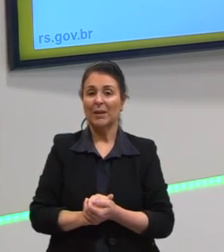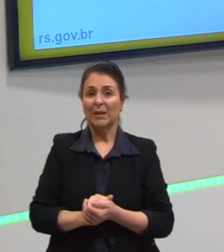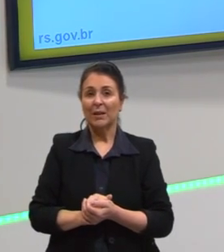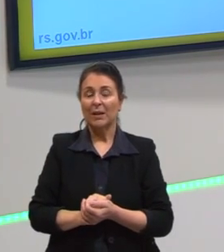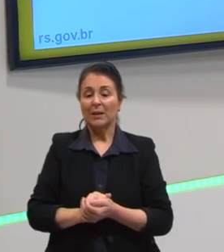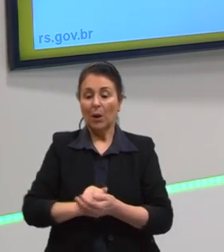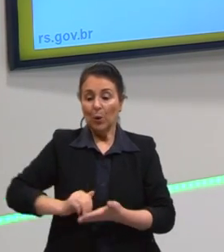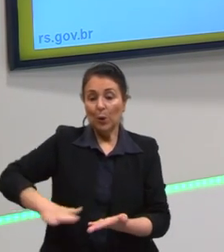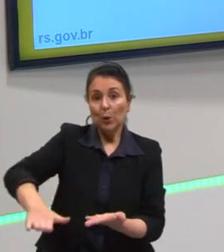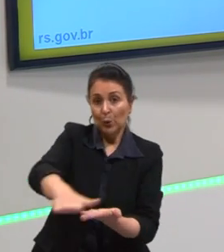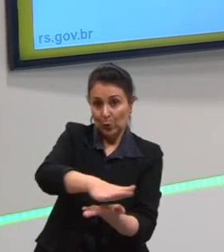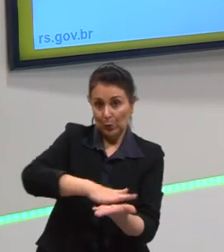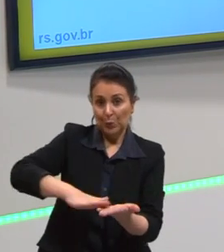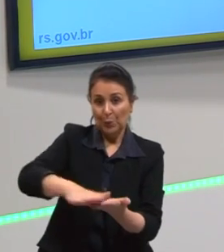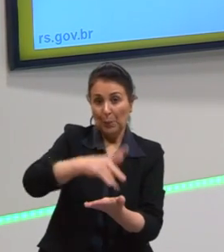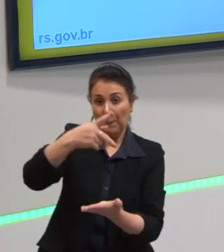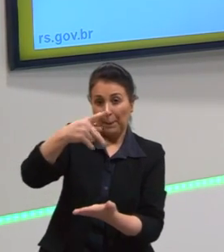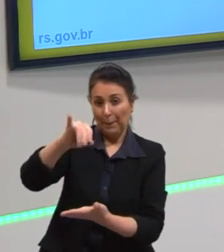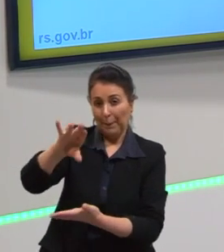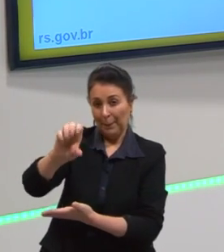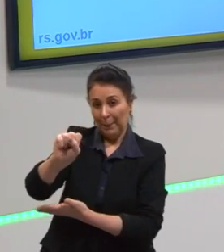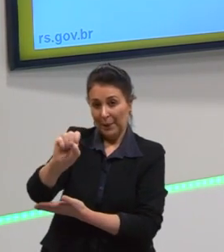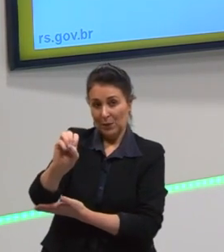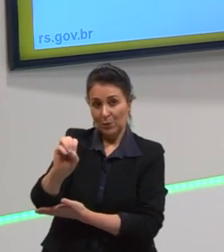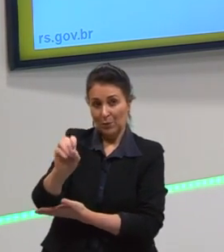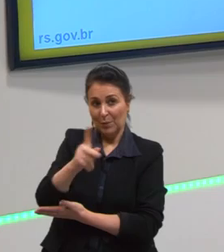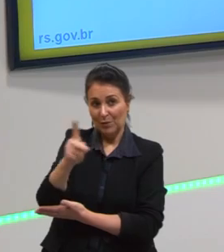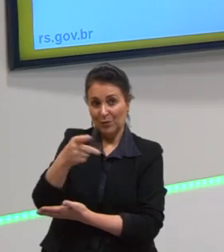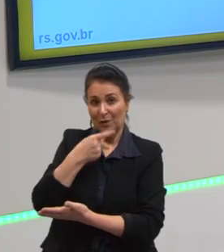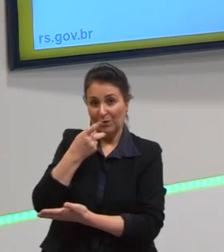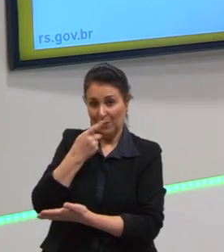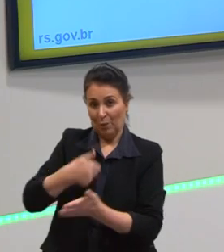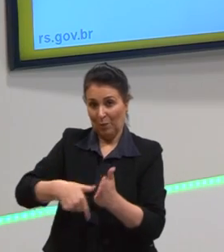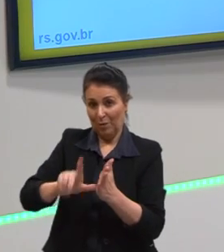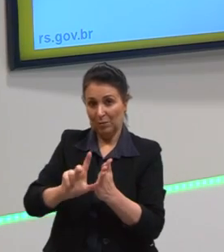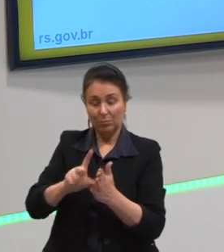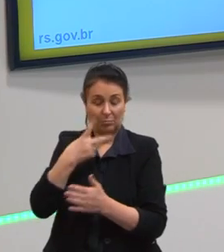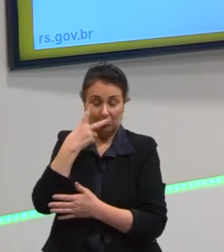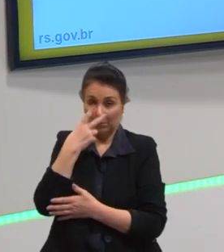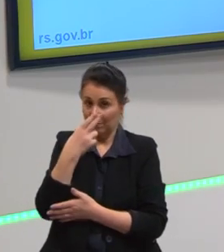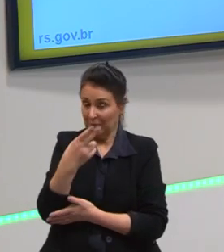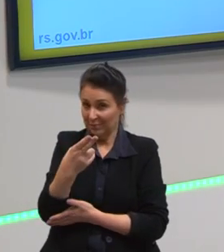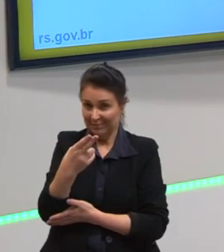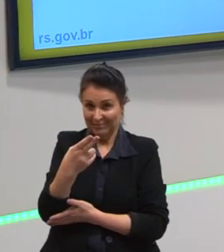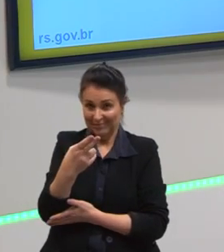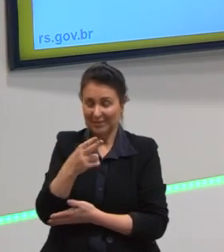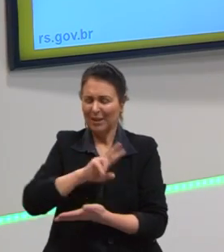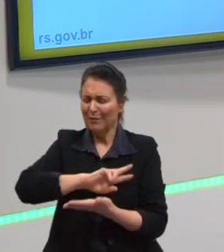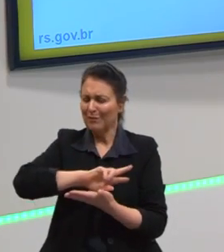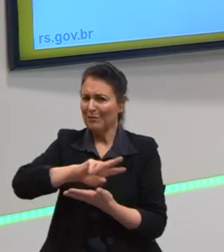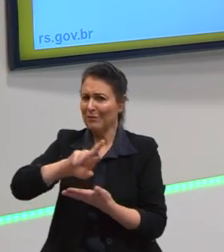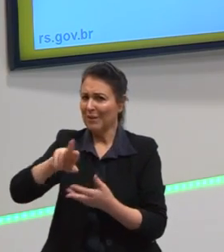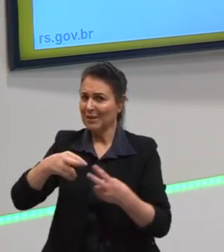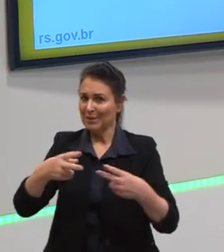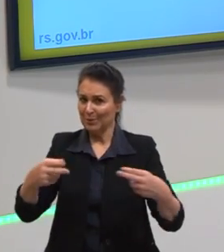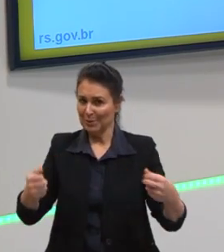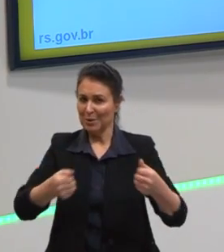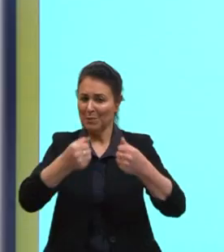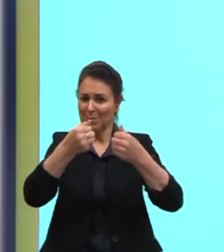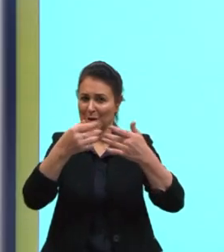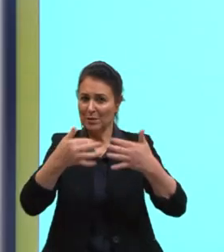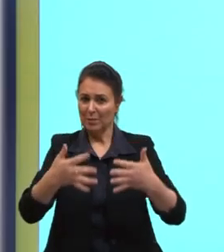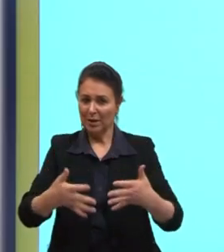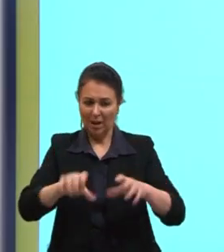lá do piso que a gente viu inicialmente, é a mesma coisa que acontece. Várias coisas podem justificar aquele